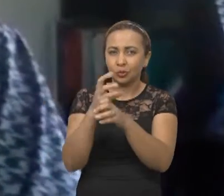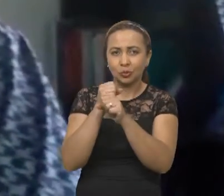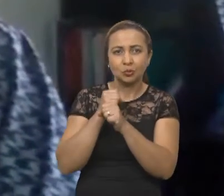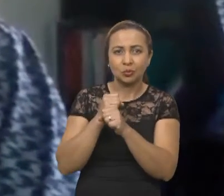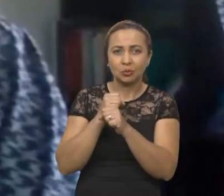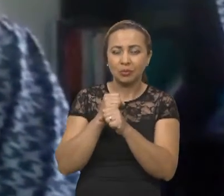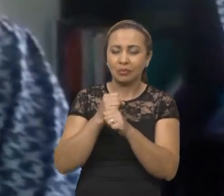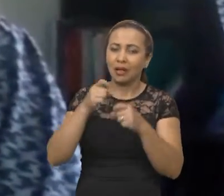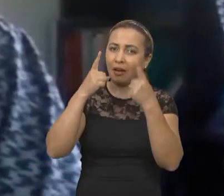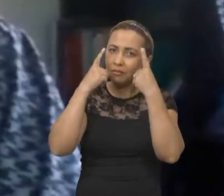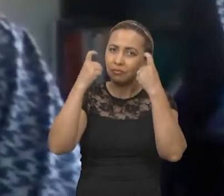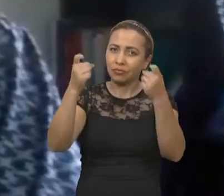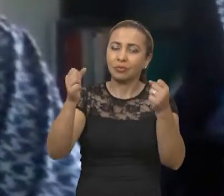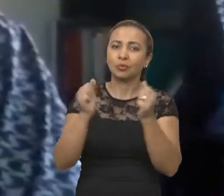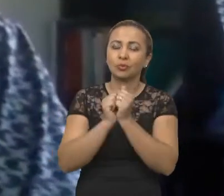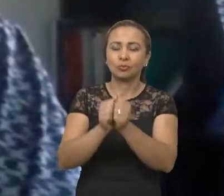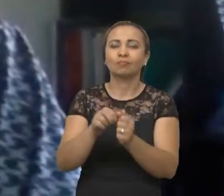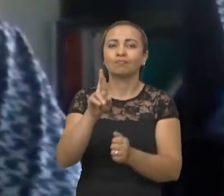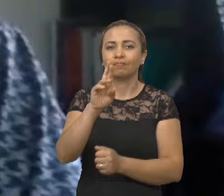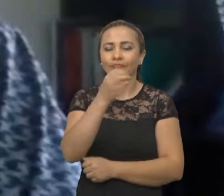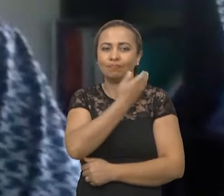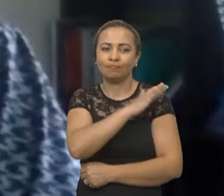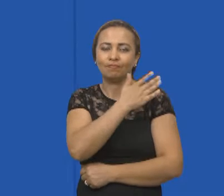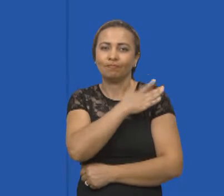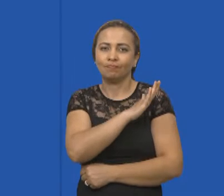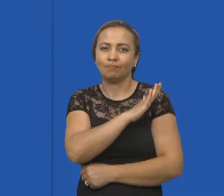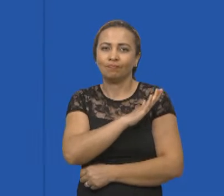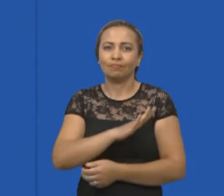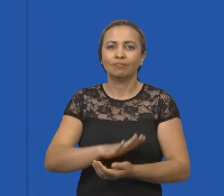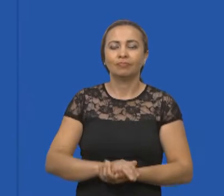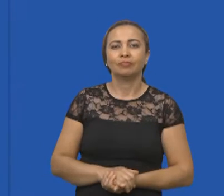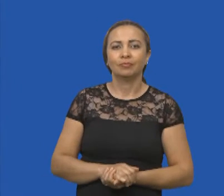soma essas violências à violência racista.